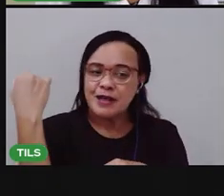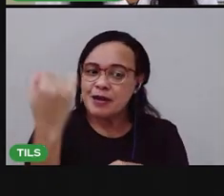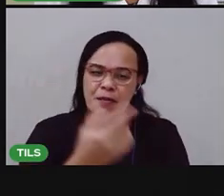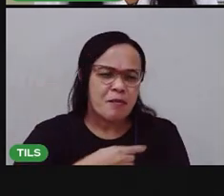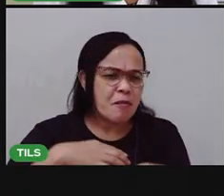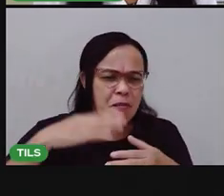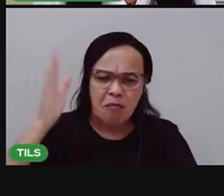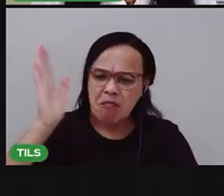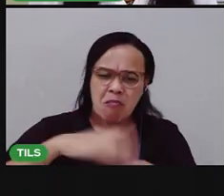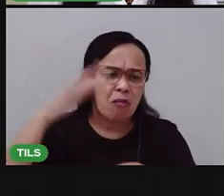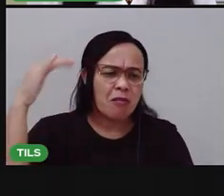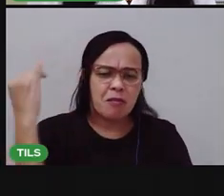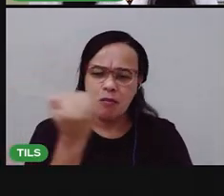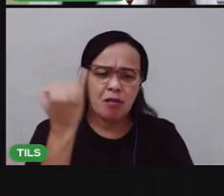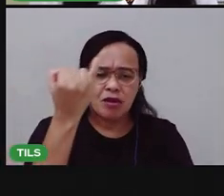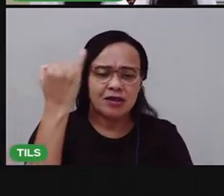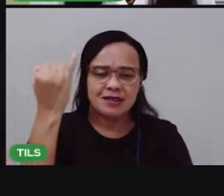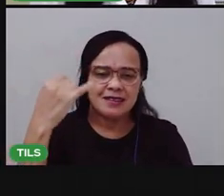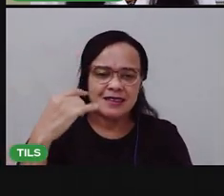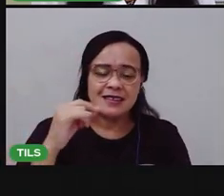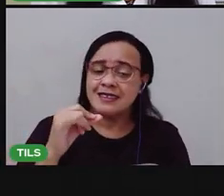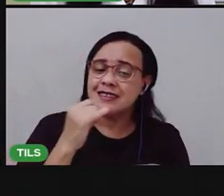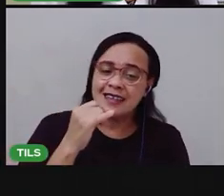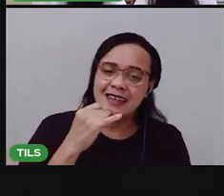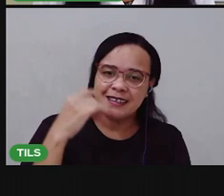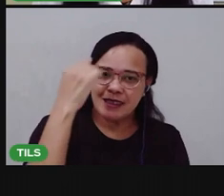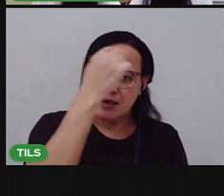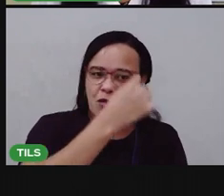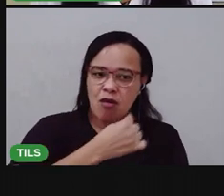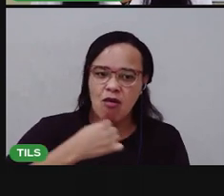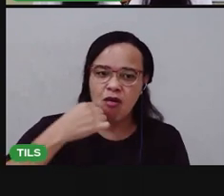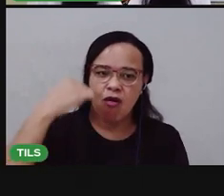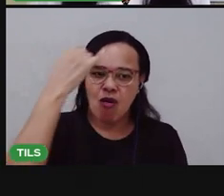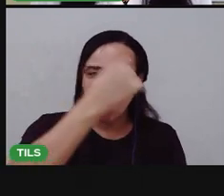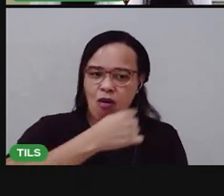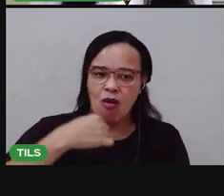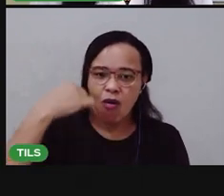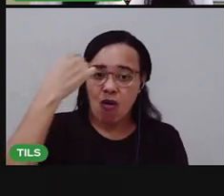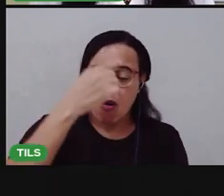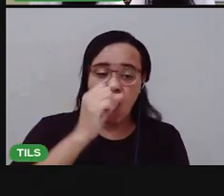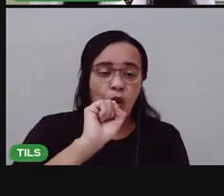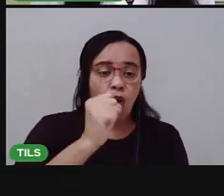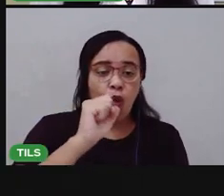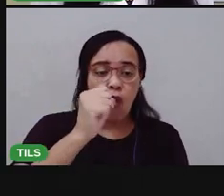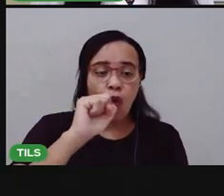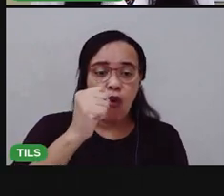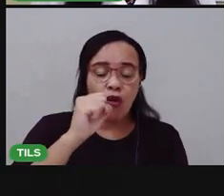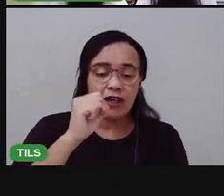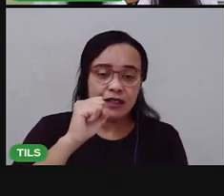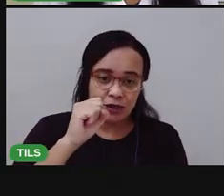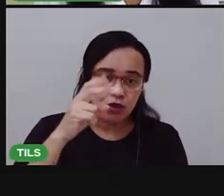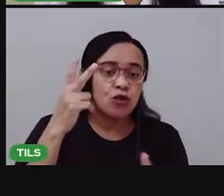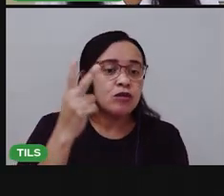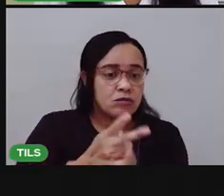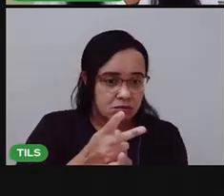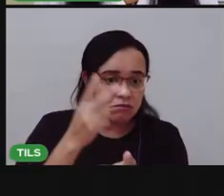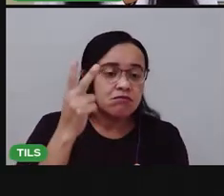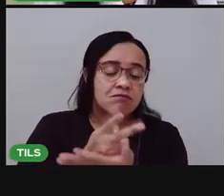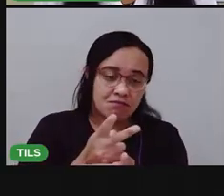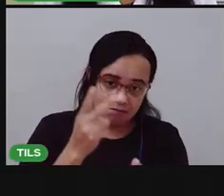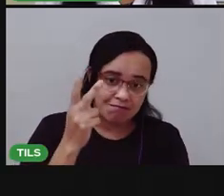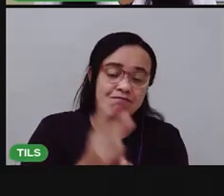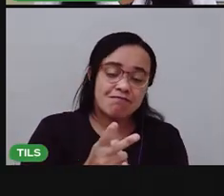que dormem bem, né? Dormem pelo menos oito horas por dia. Elas têm mais